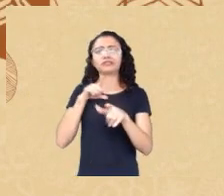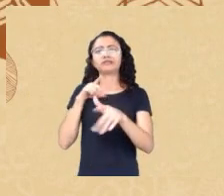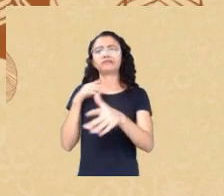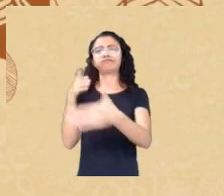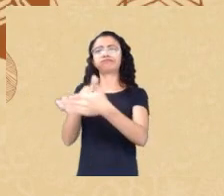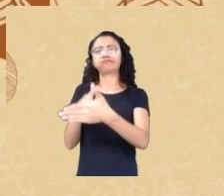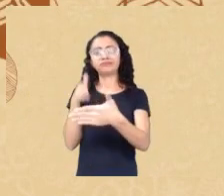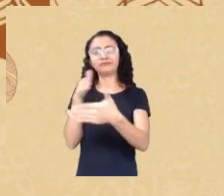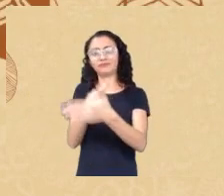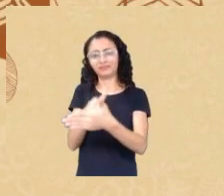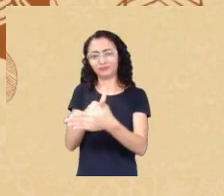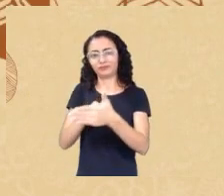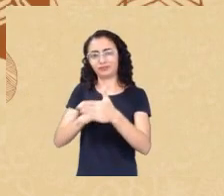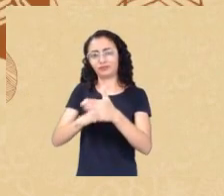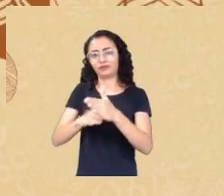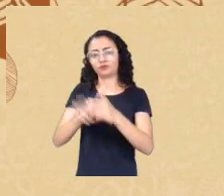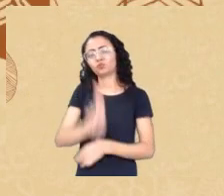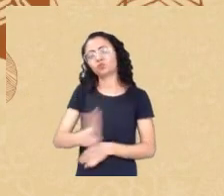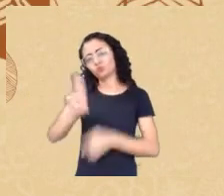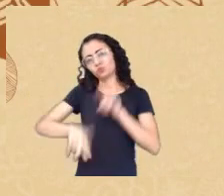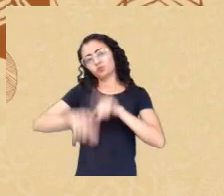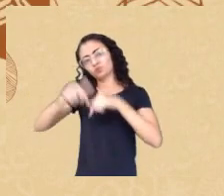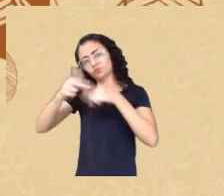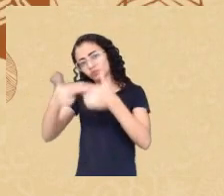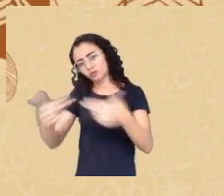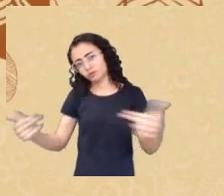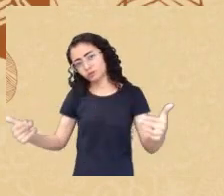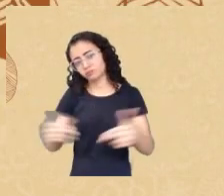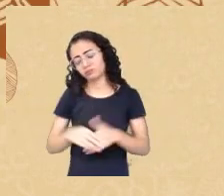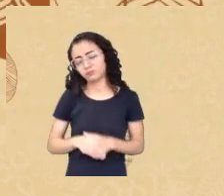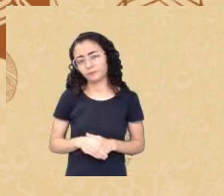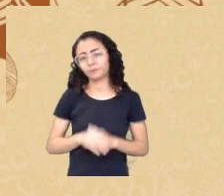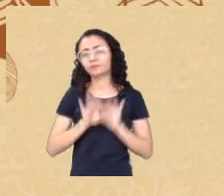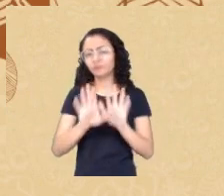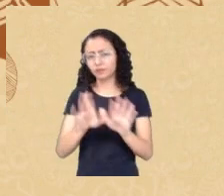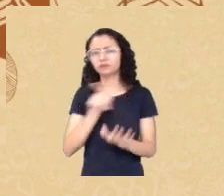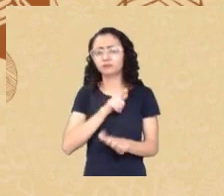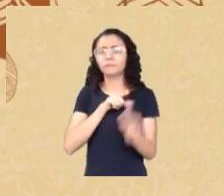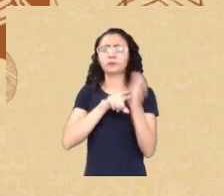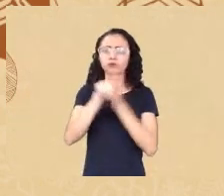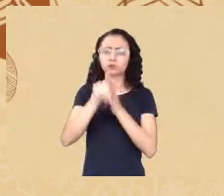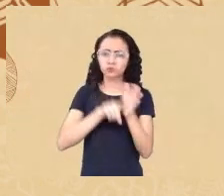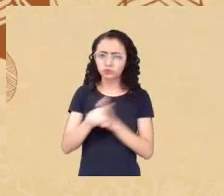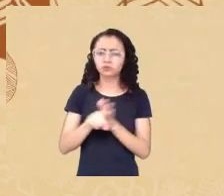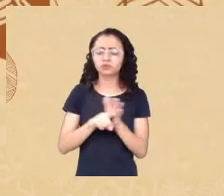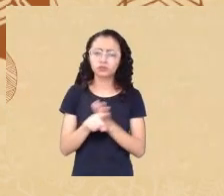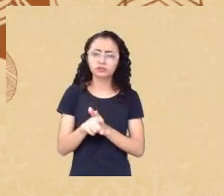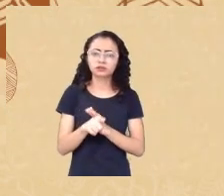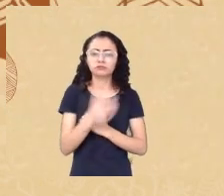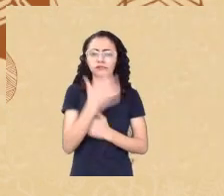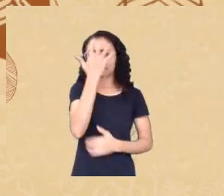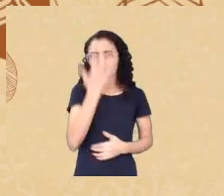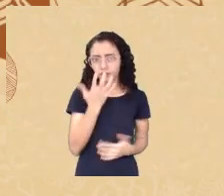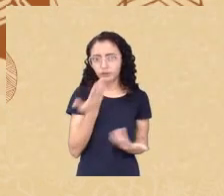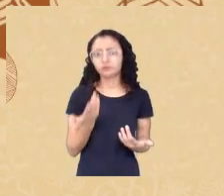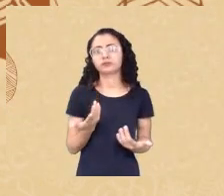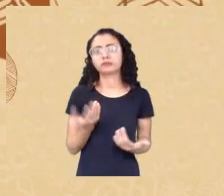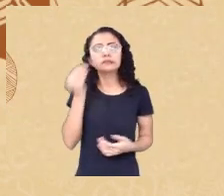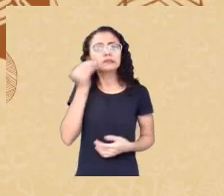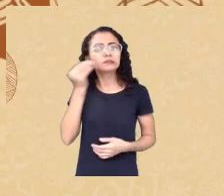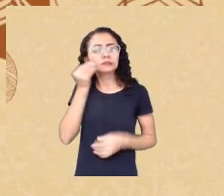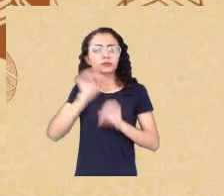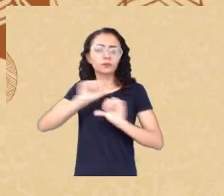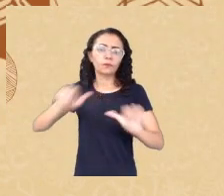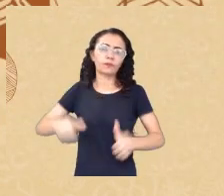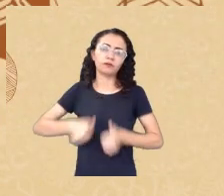instrumentos mas ainda assim há pesquisadores sérios e que fazem dentro do possível o melhor que pode ser feito